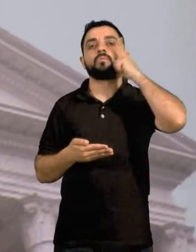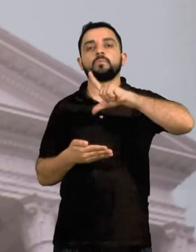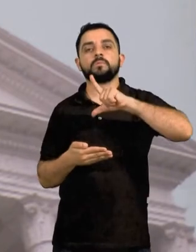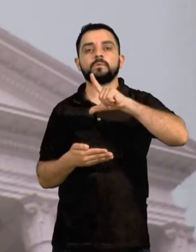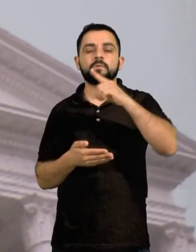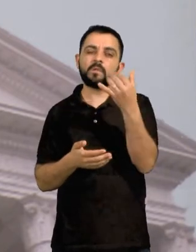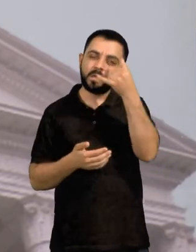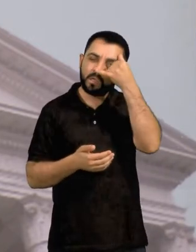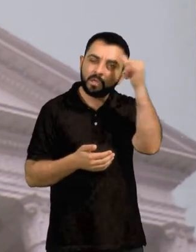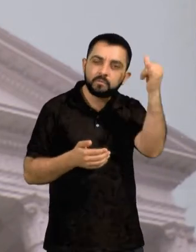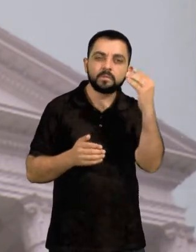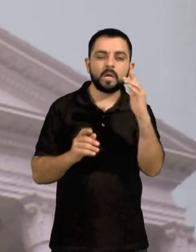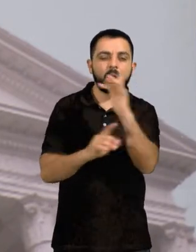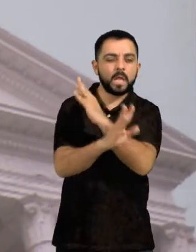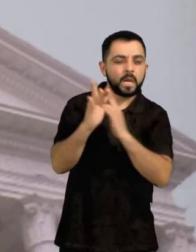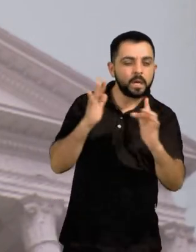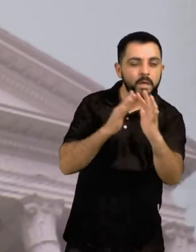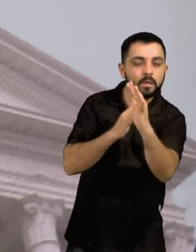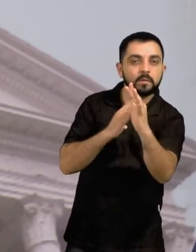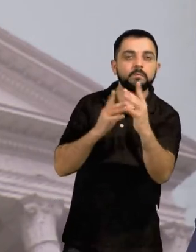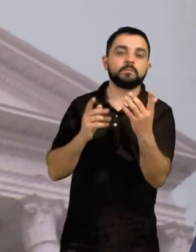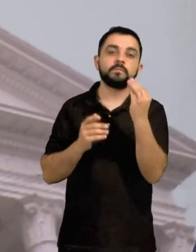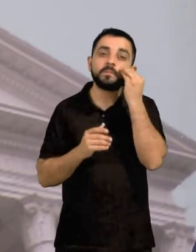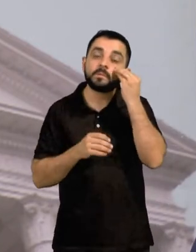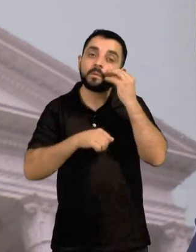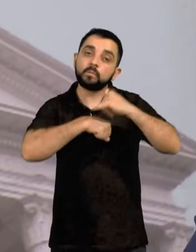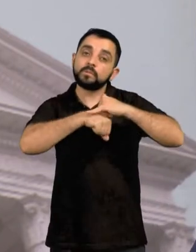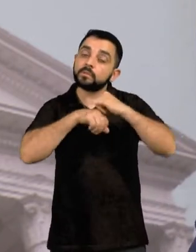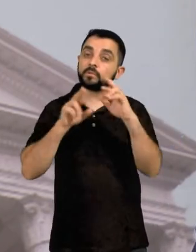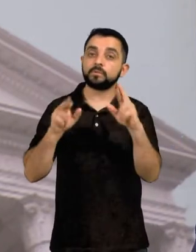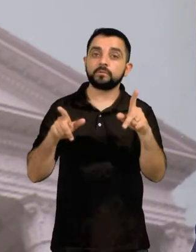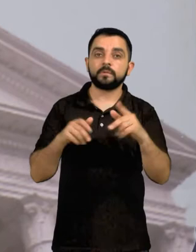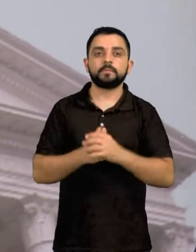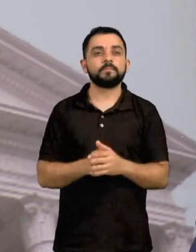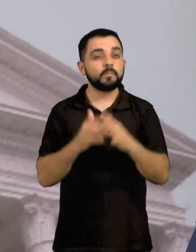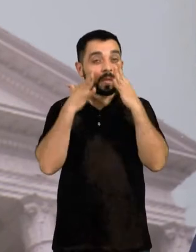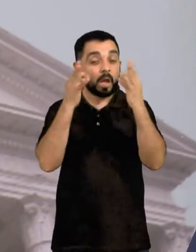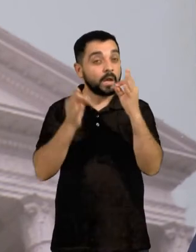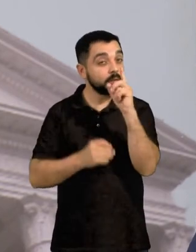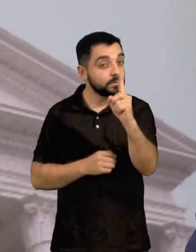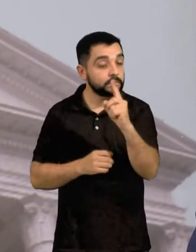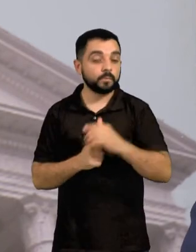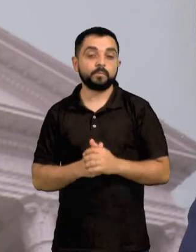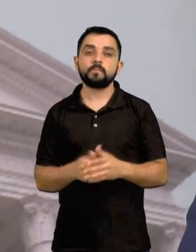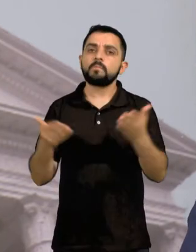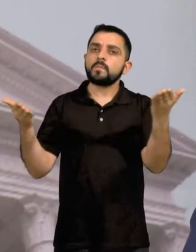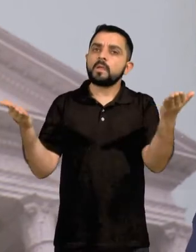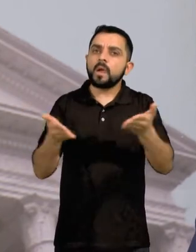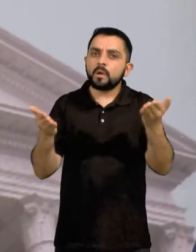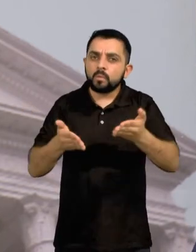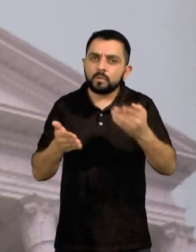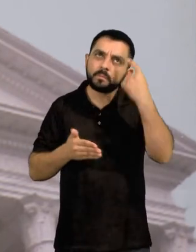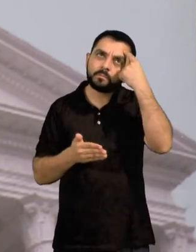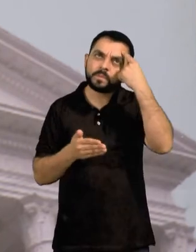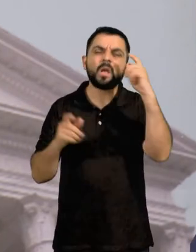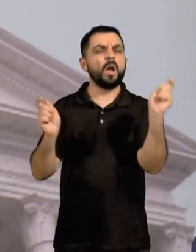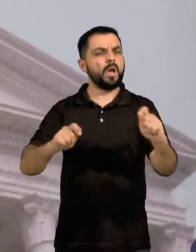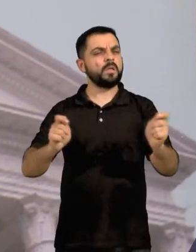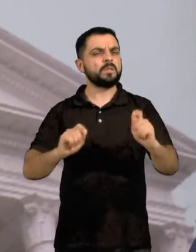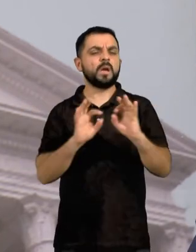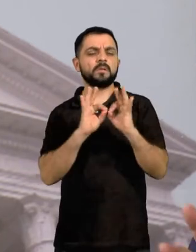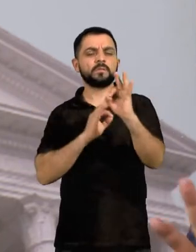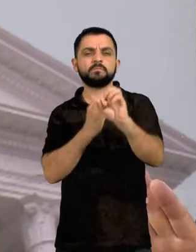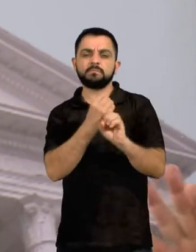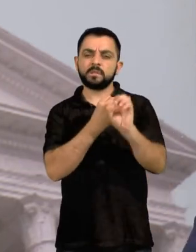sem a necessidade de aglomerações nas universidades. Eu chamo a atenção desse fato importante. Agora, não há condições de se pensar, de modo realista,